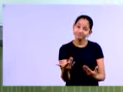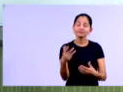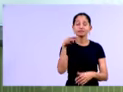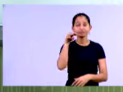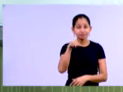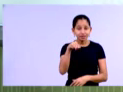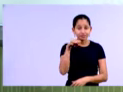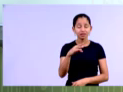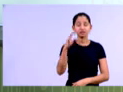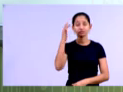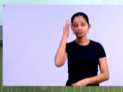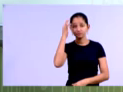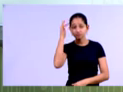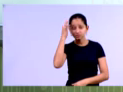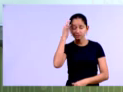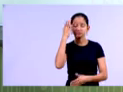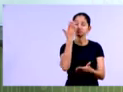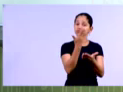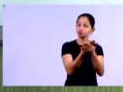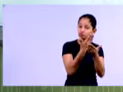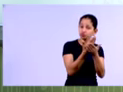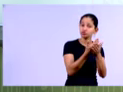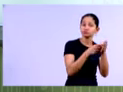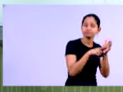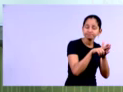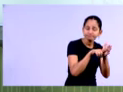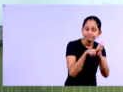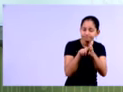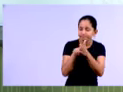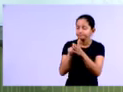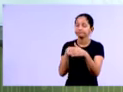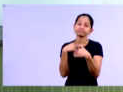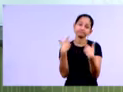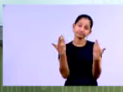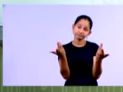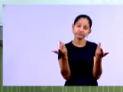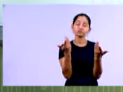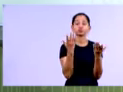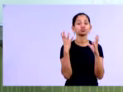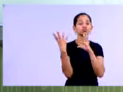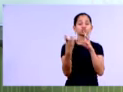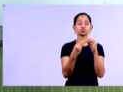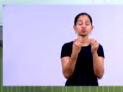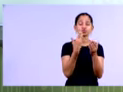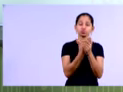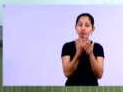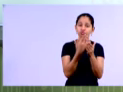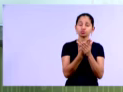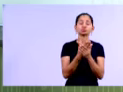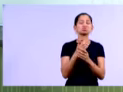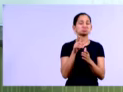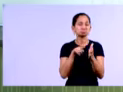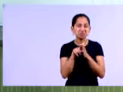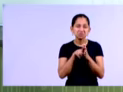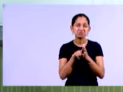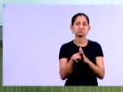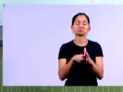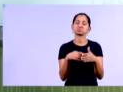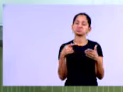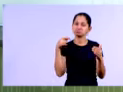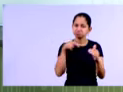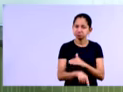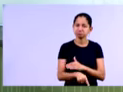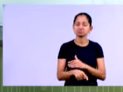estudiosas, bastante renomadas, né? O Kennett estudou muito sobre esse modelo matemático dele, né, desenvolvido, né?